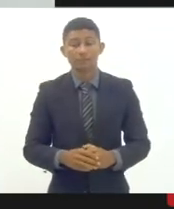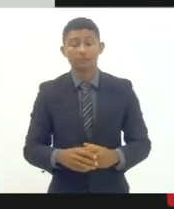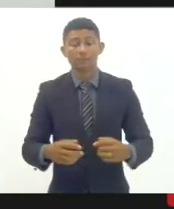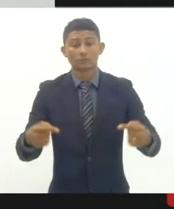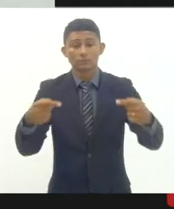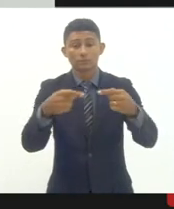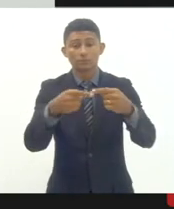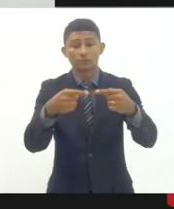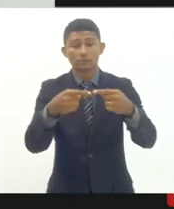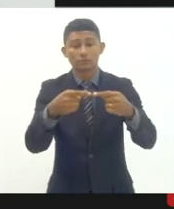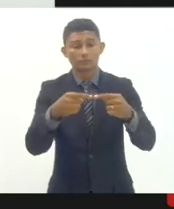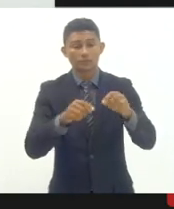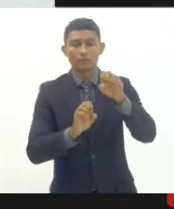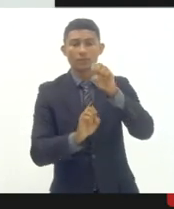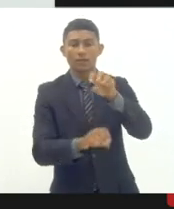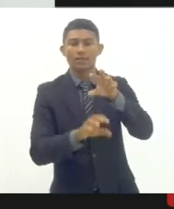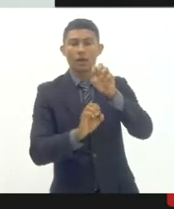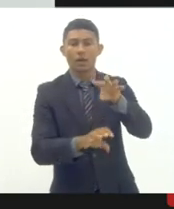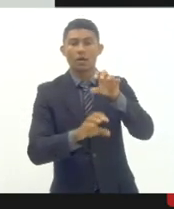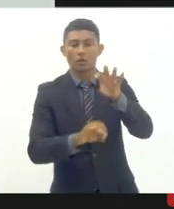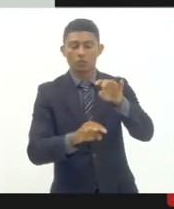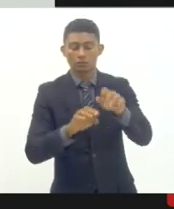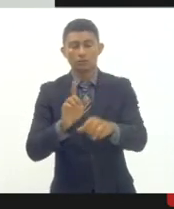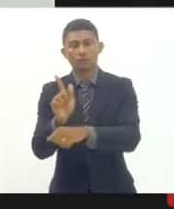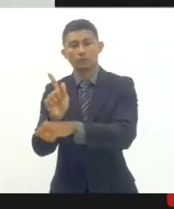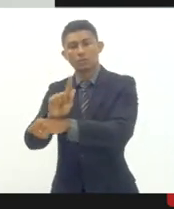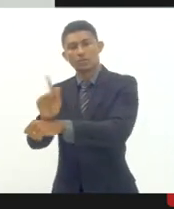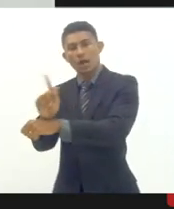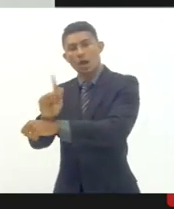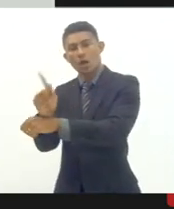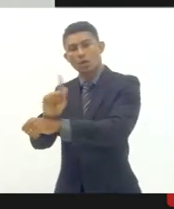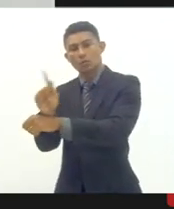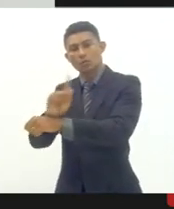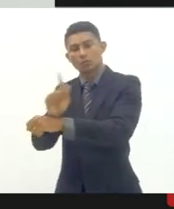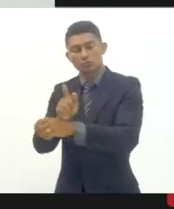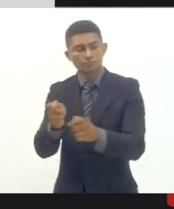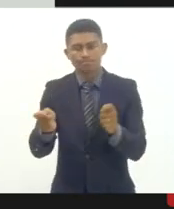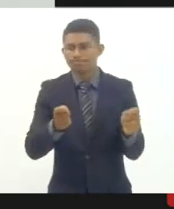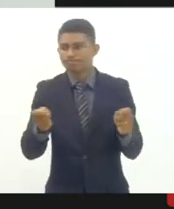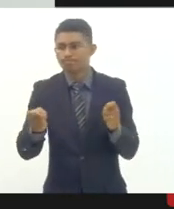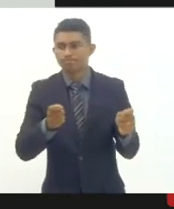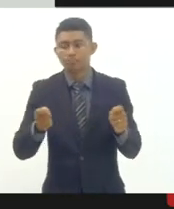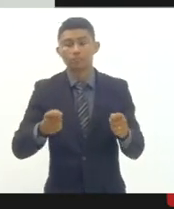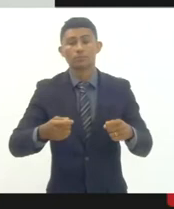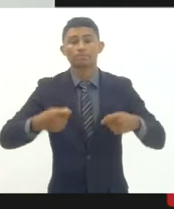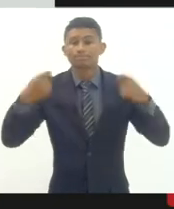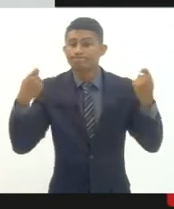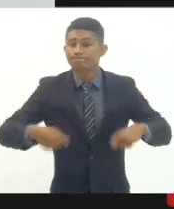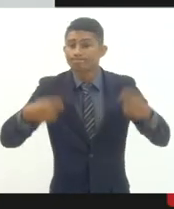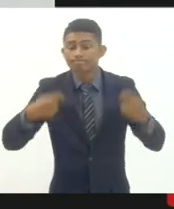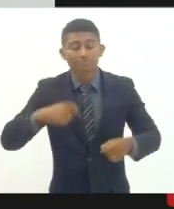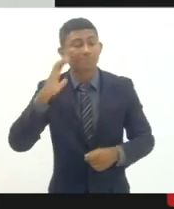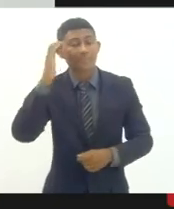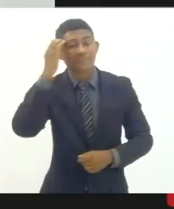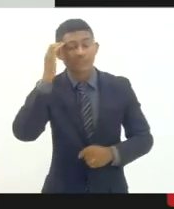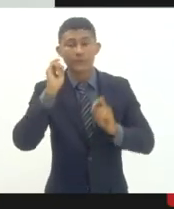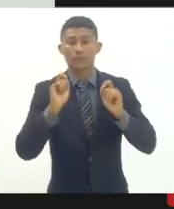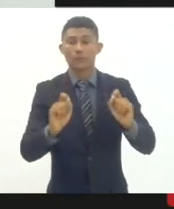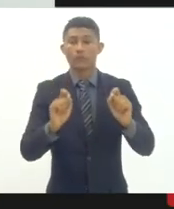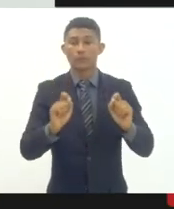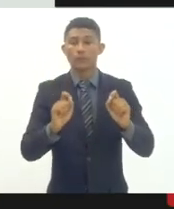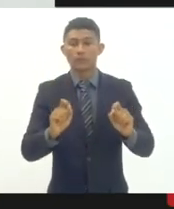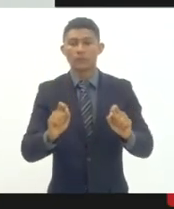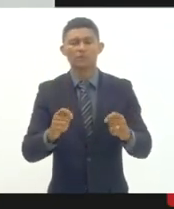educacional no Brasil a gente tem que entender que não podemos mais colocar